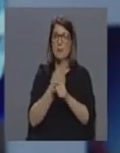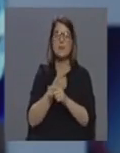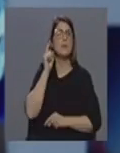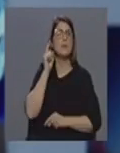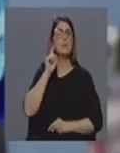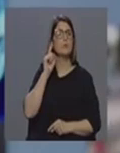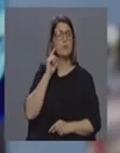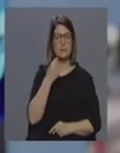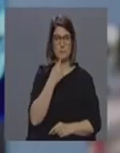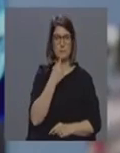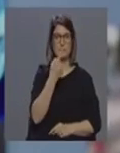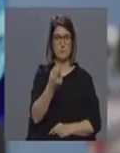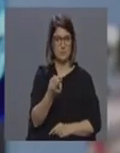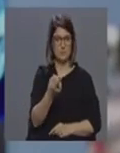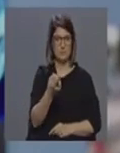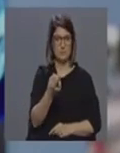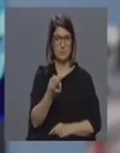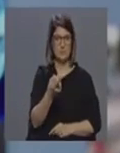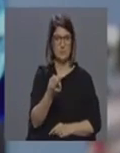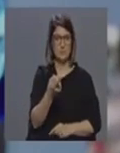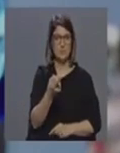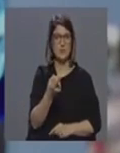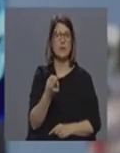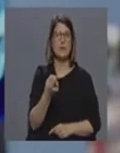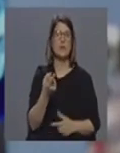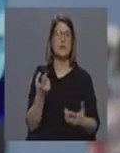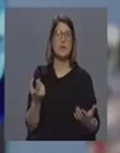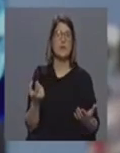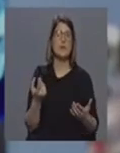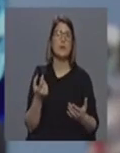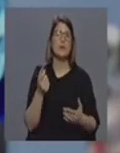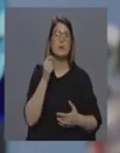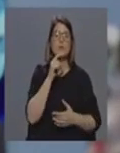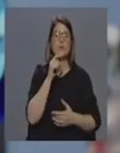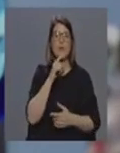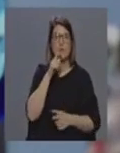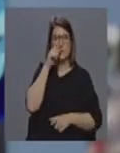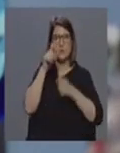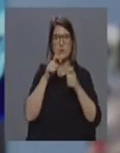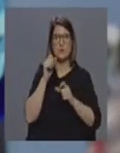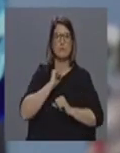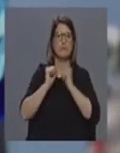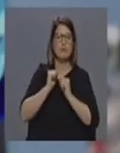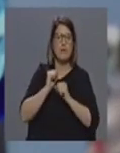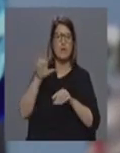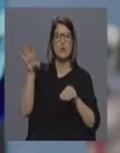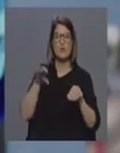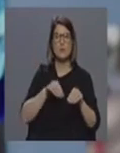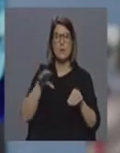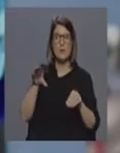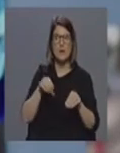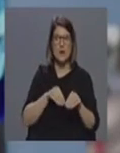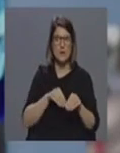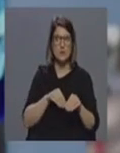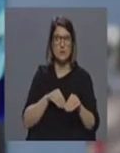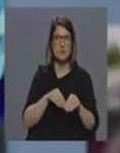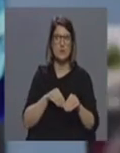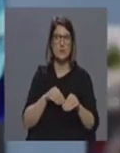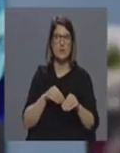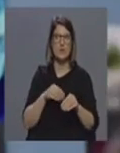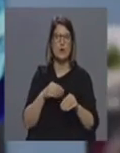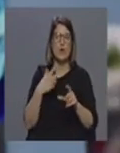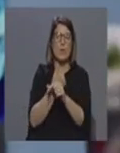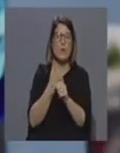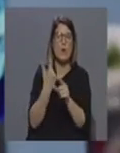transmitir que é depois também uma eventual corrida desenfriada também aos supermercados aos hipermercados também para abastecer ao